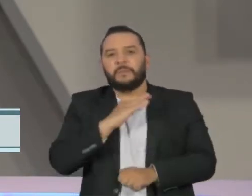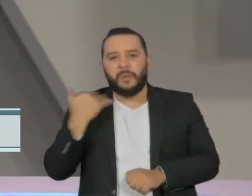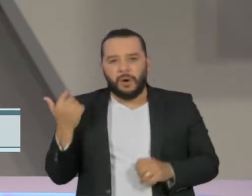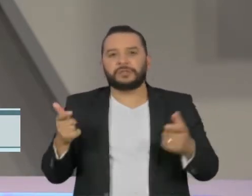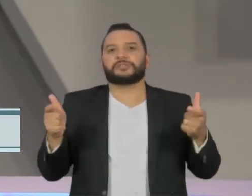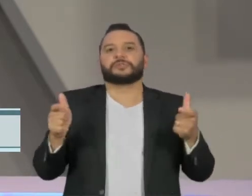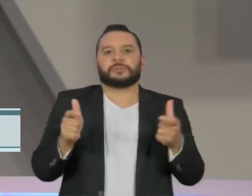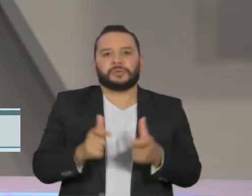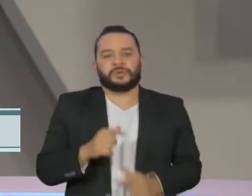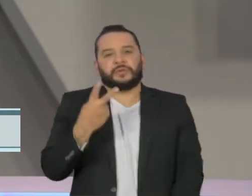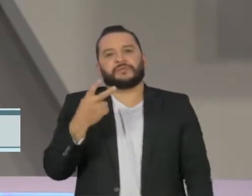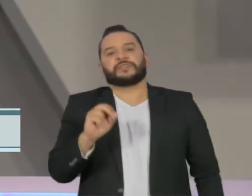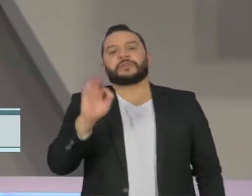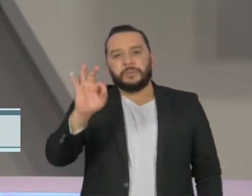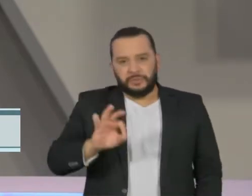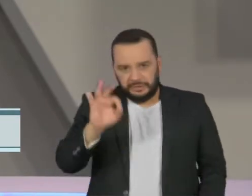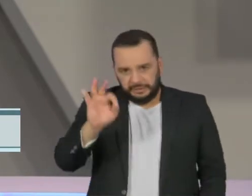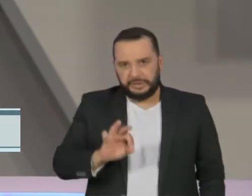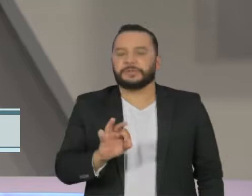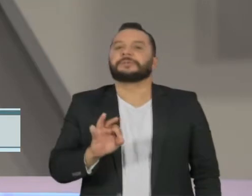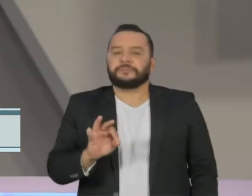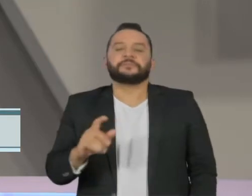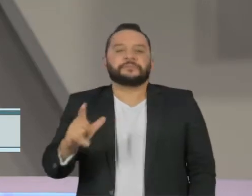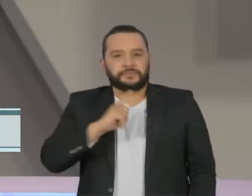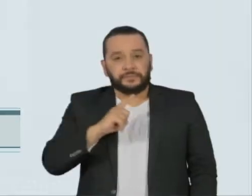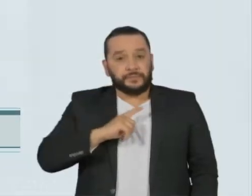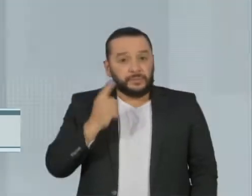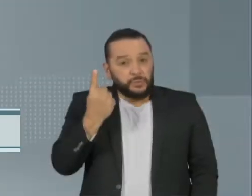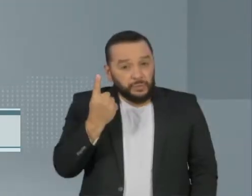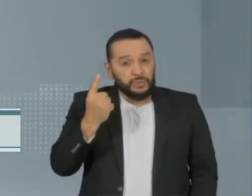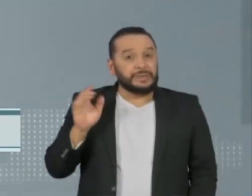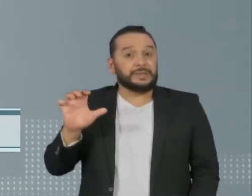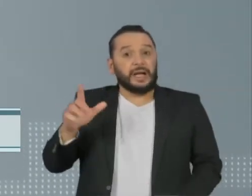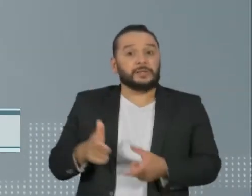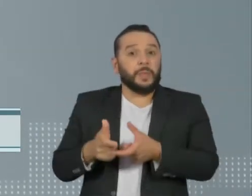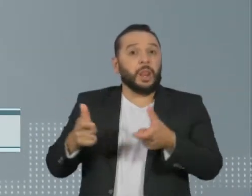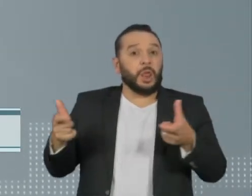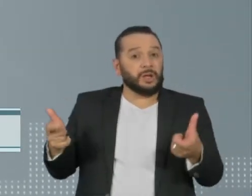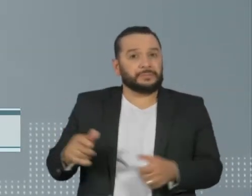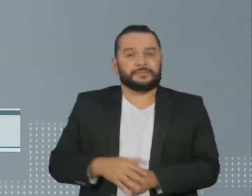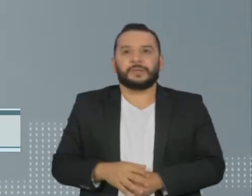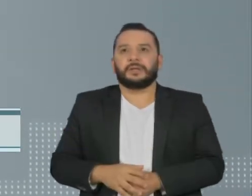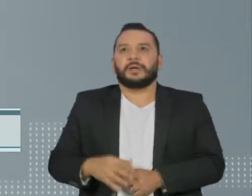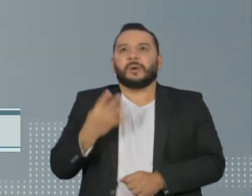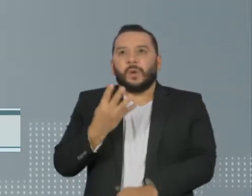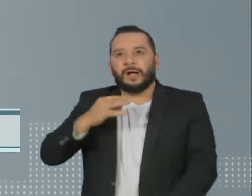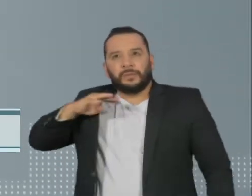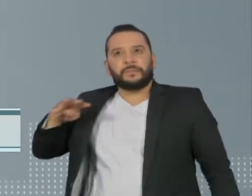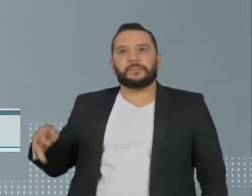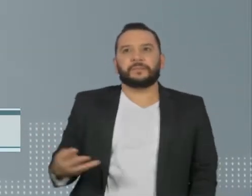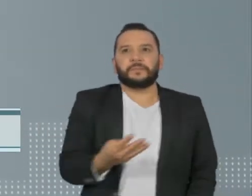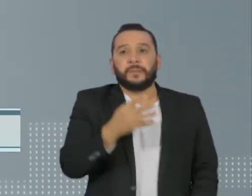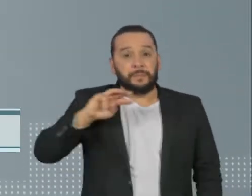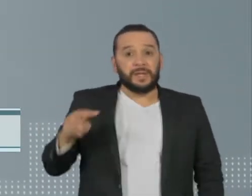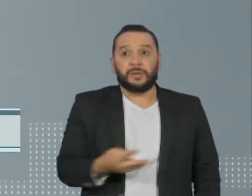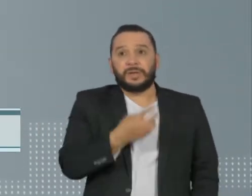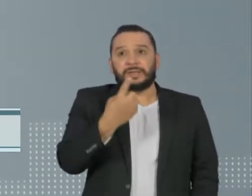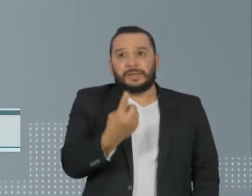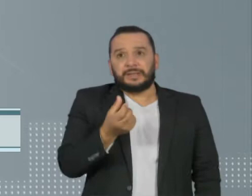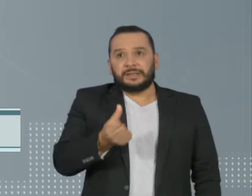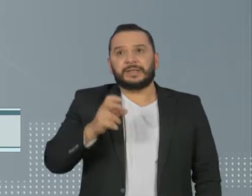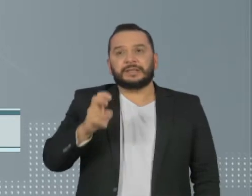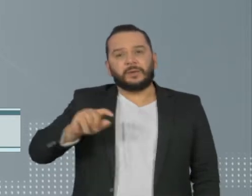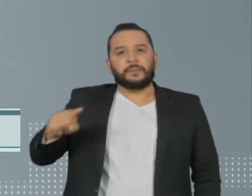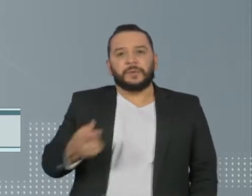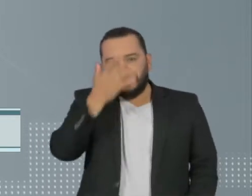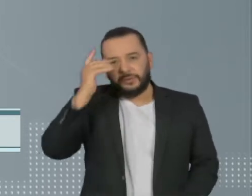20%. Os números estão em alta em apenas um estado. São 4.165.000 casos no